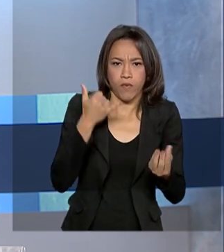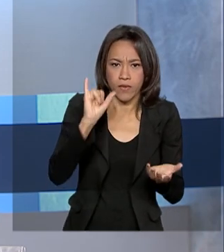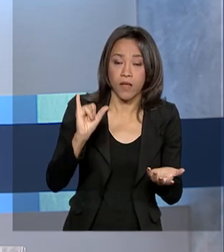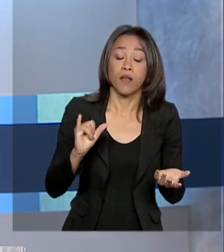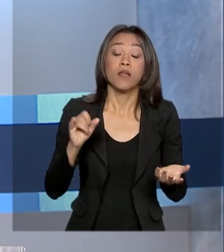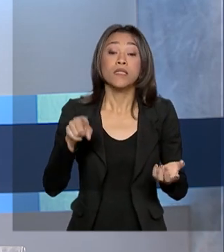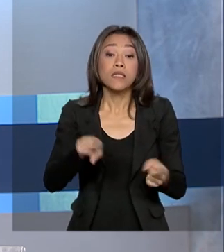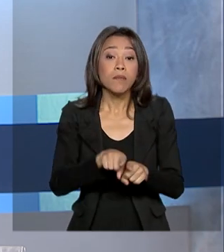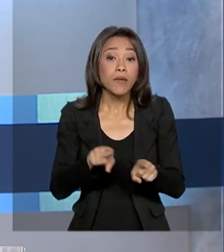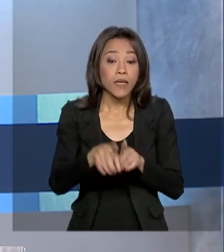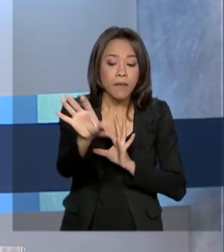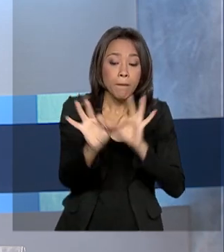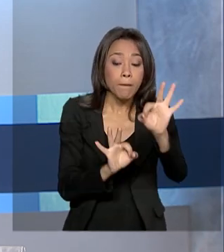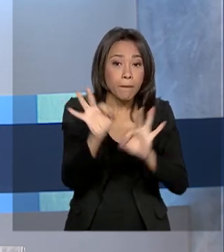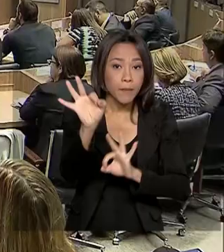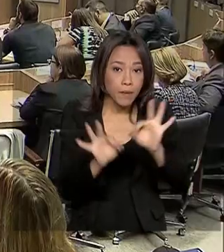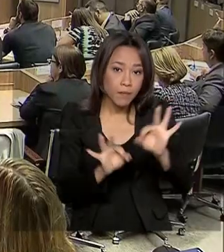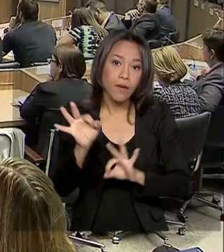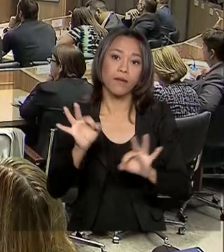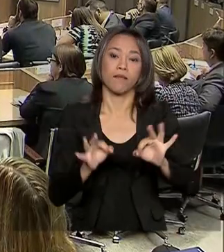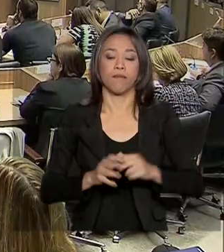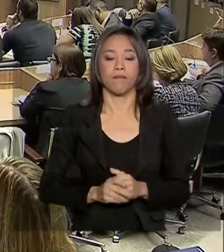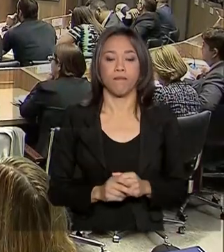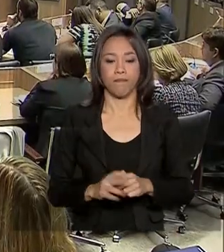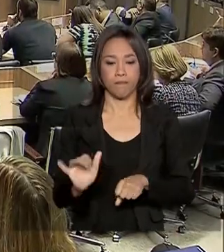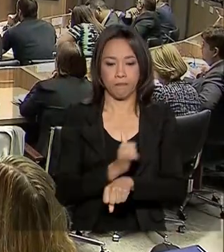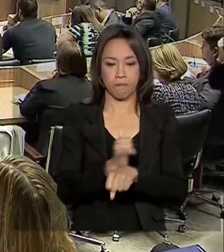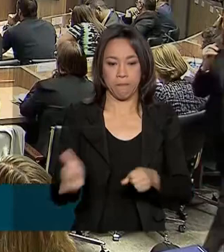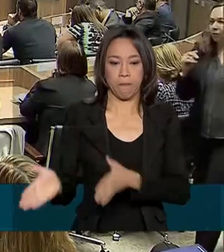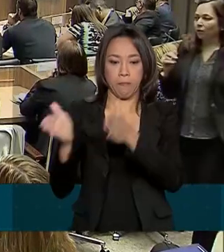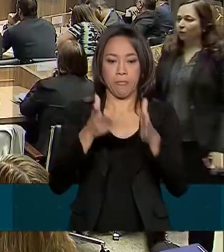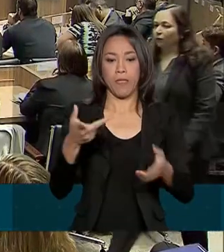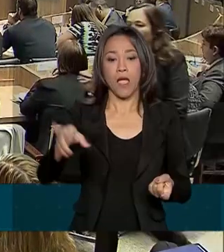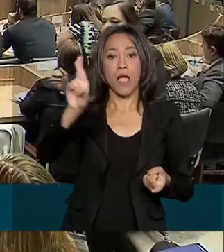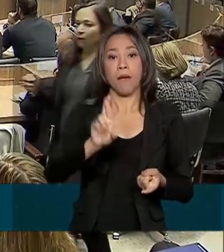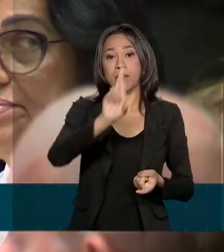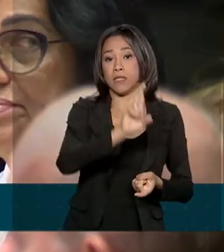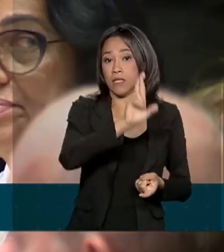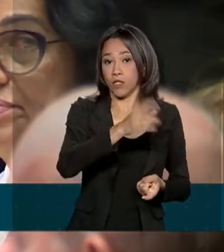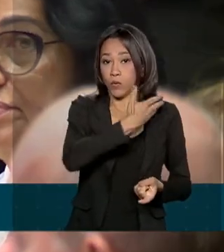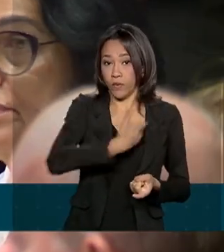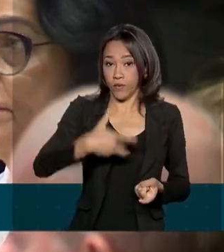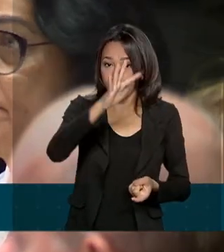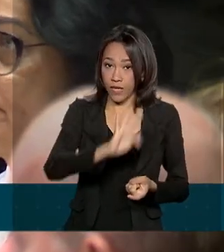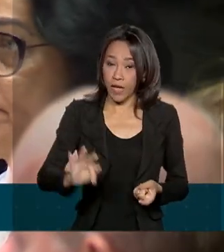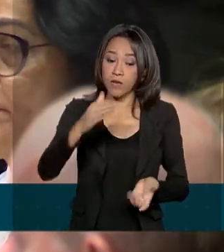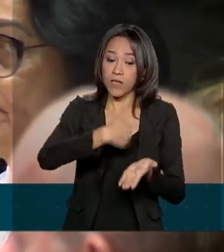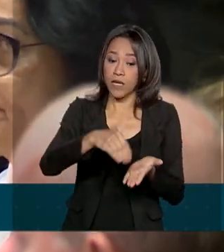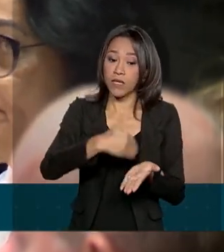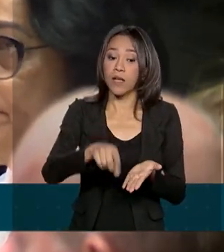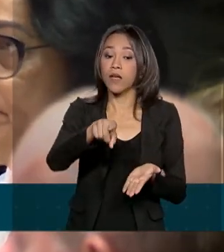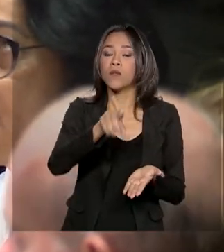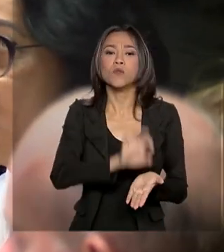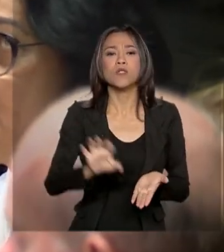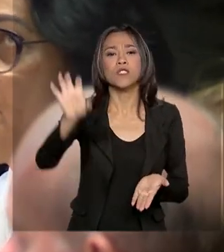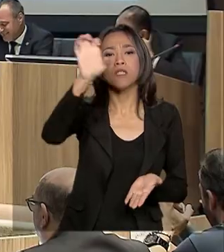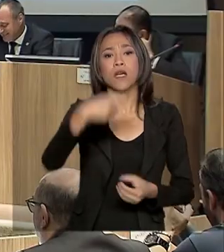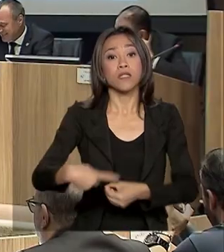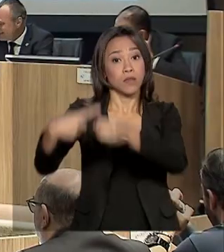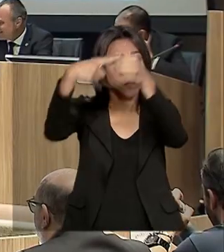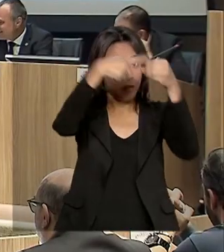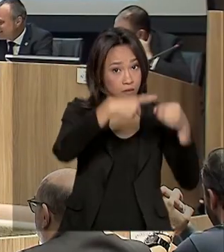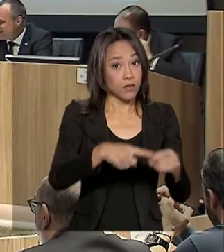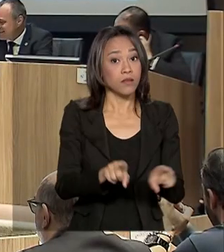planos de contingência. Representantes do governo federal e secretários estaduais e municipais de saúde